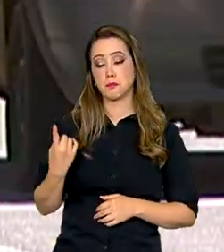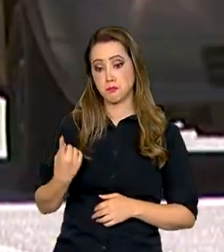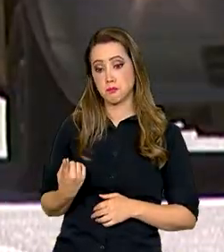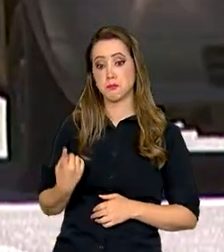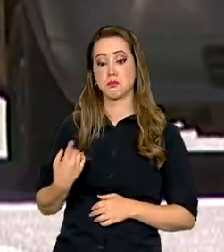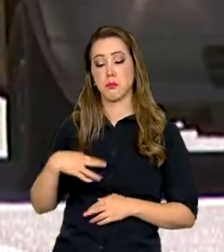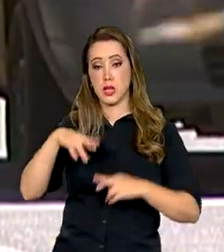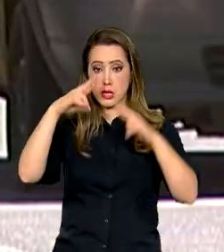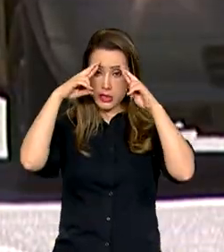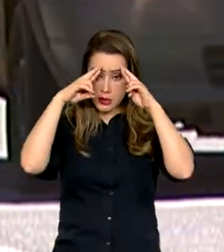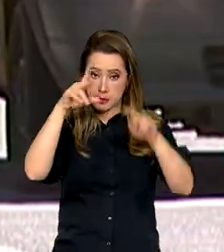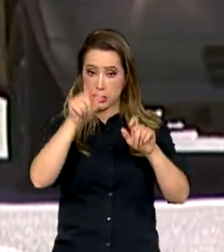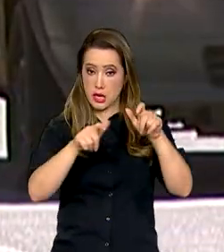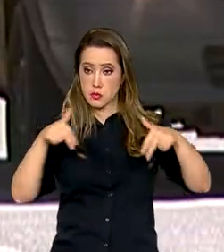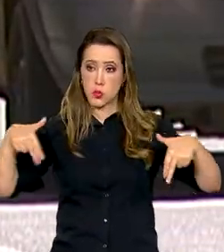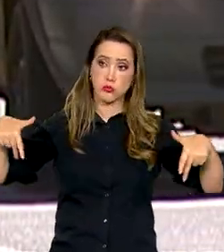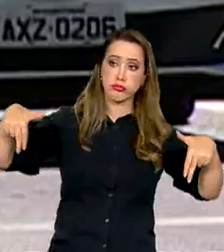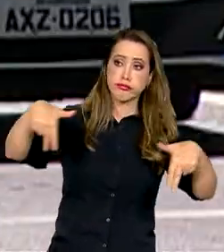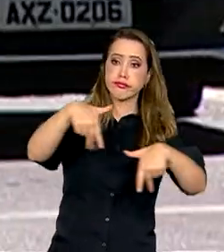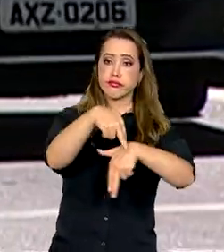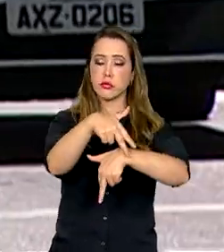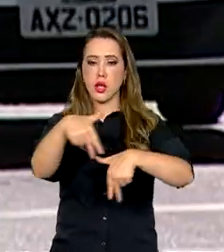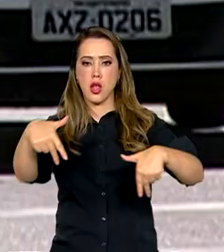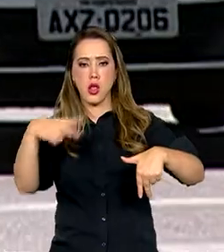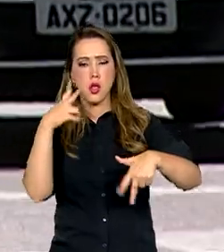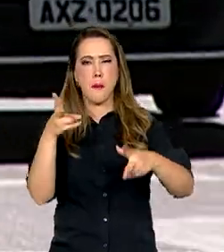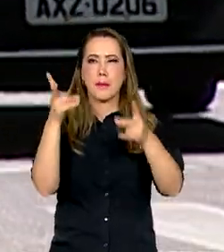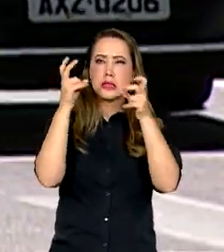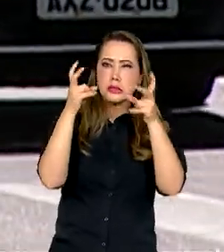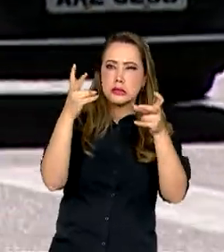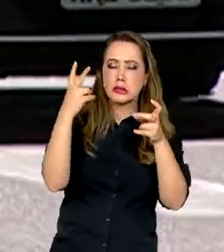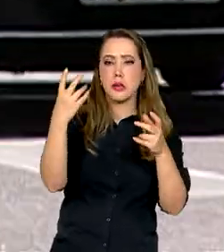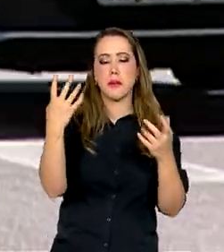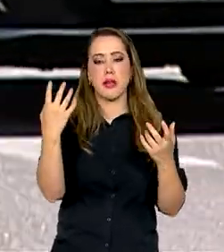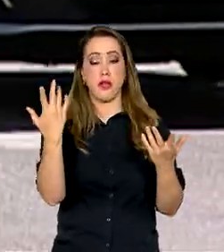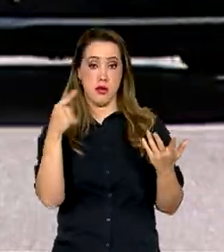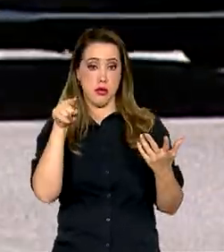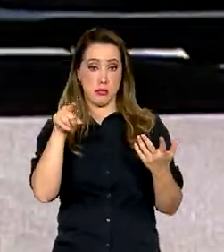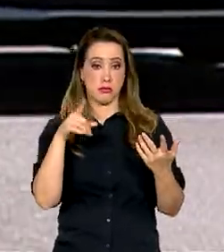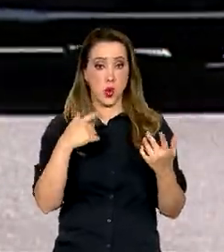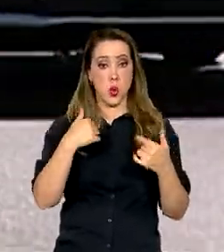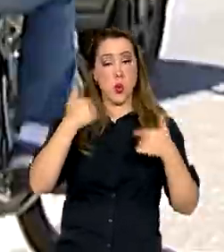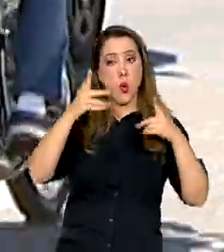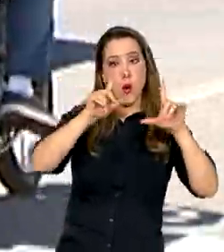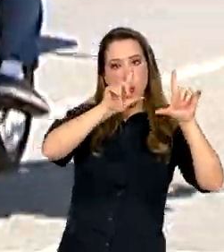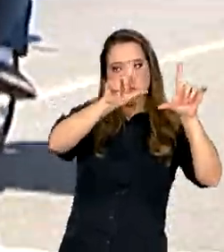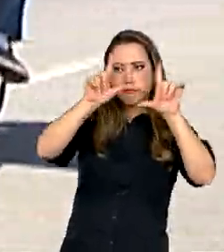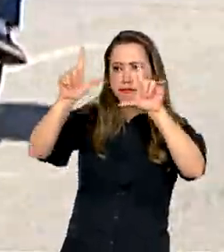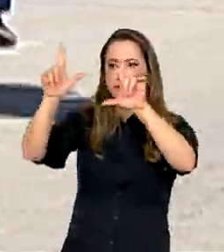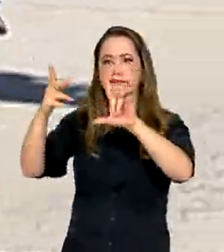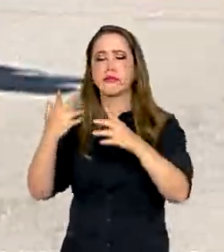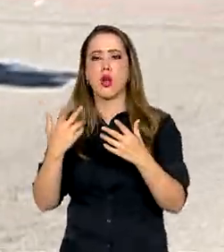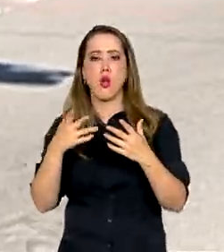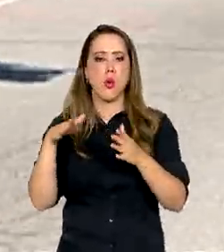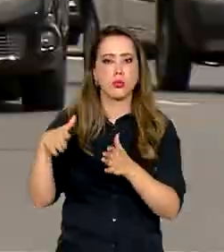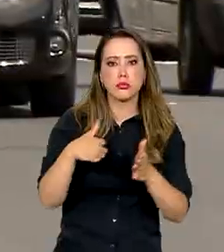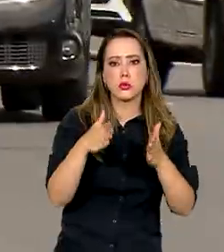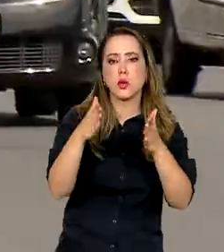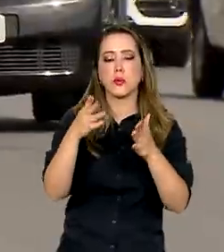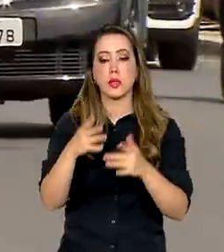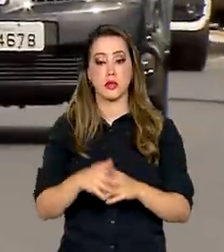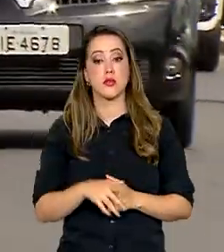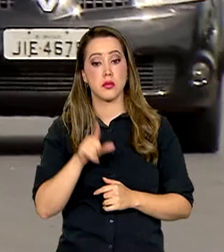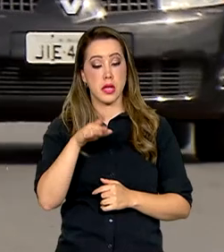respeitar os pedestres e os sinais de trânsito nas ruas ou nas estradas. São exemplos de atitude